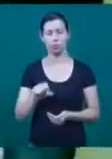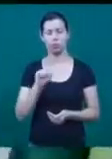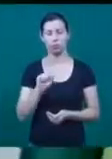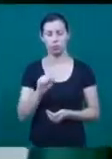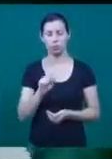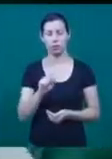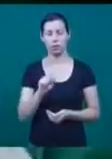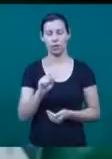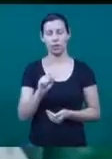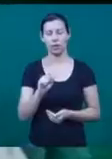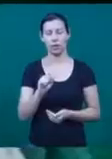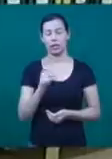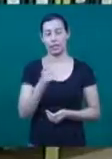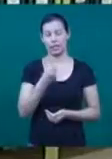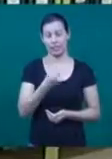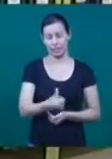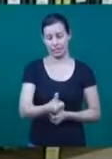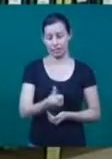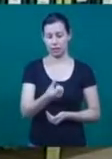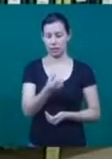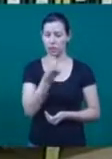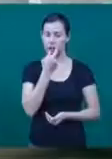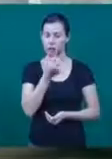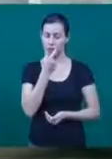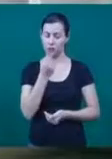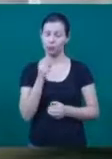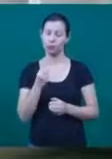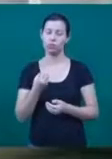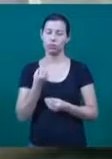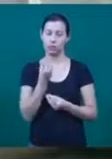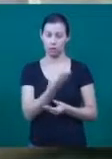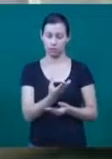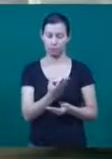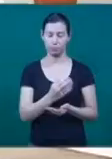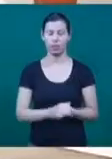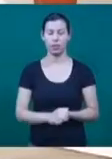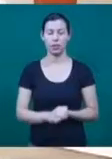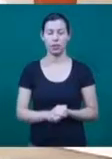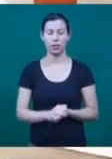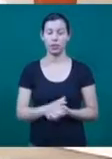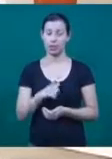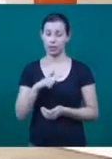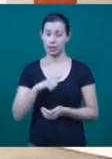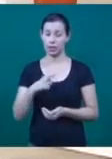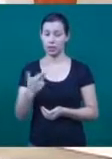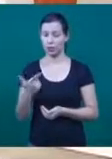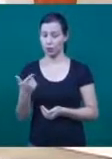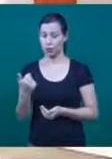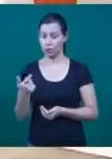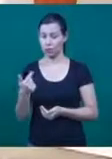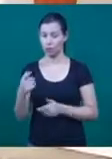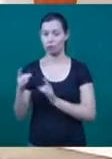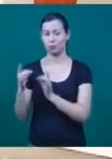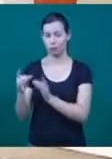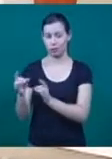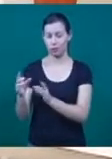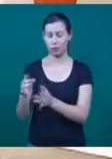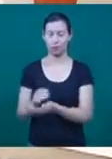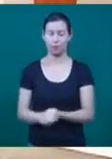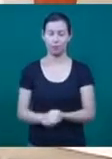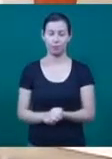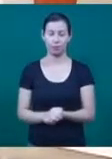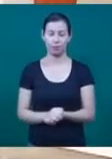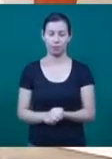Saúde, oferece seis das doze medicações disponíveis no mercado. Infelizmente, o tratamento só